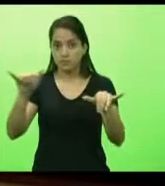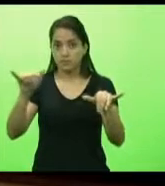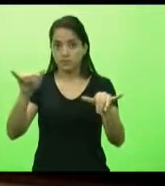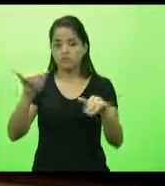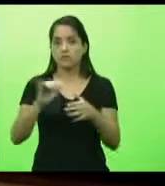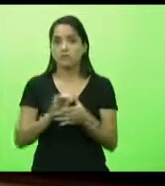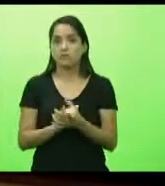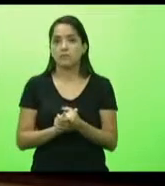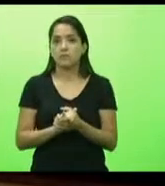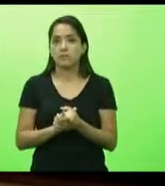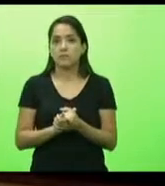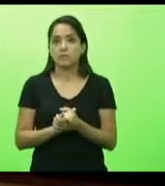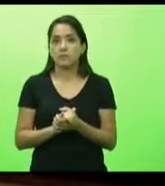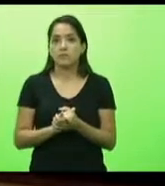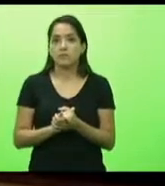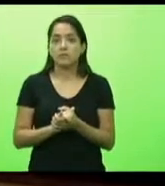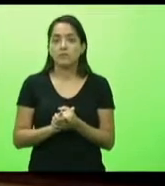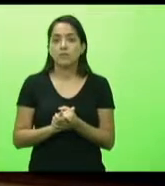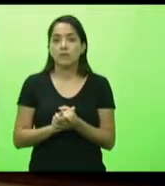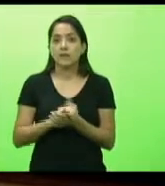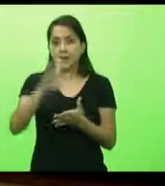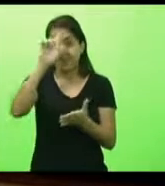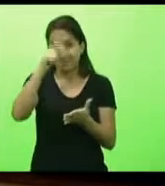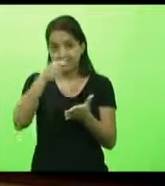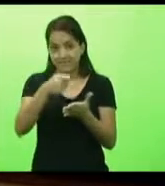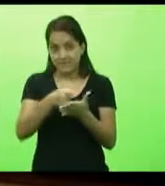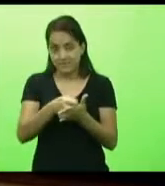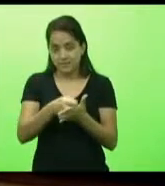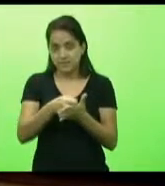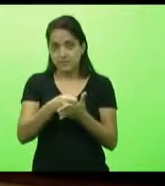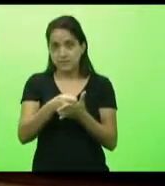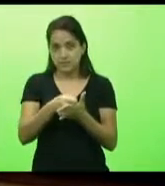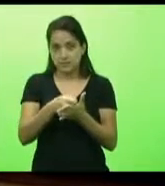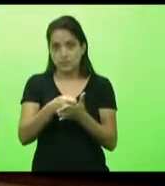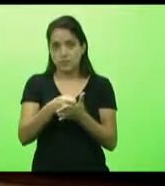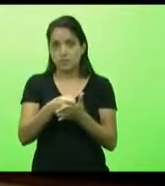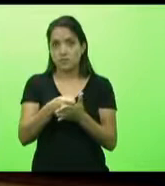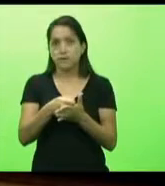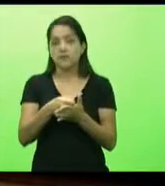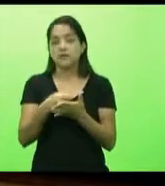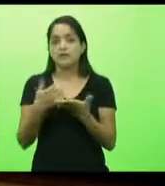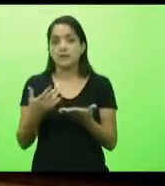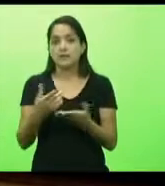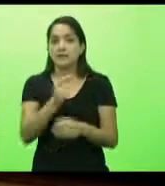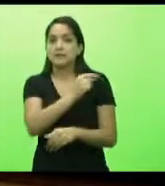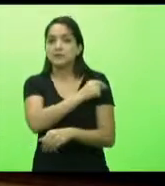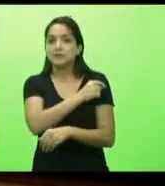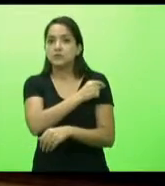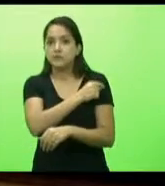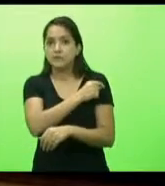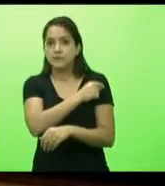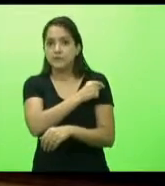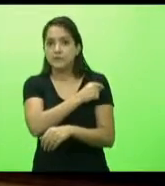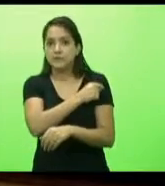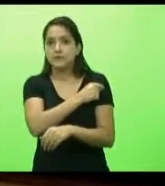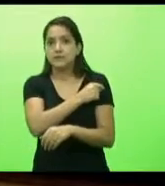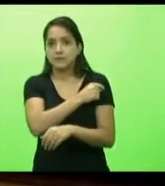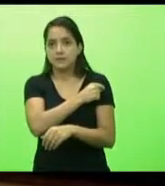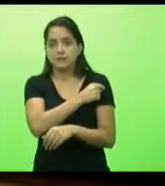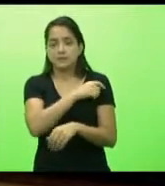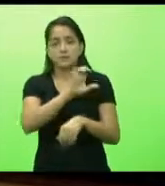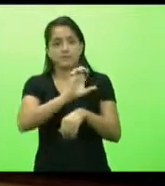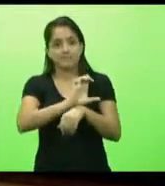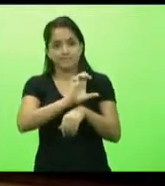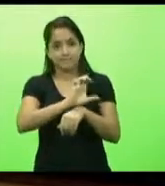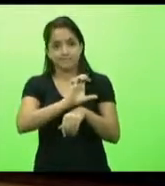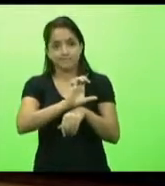para o Pleno do Supremo a decisão quanto à aquisição de vacinas por parte dos estados.